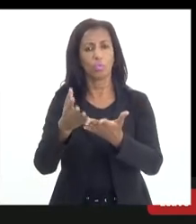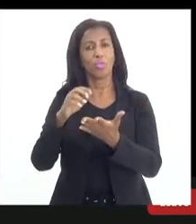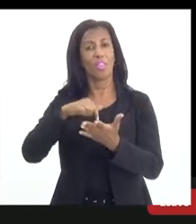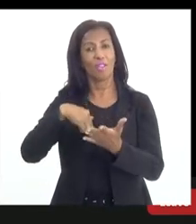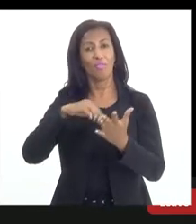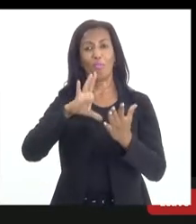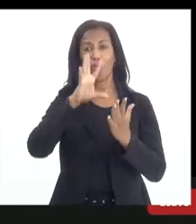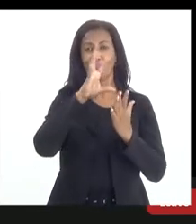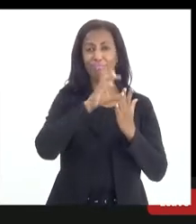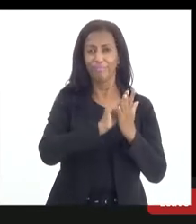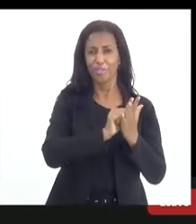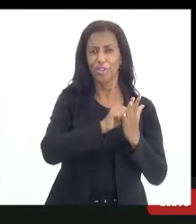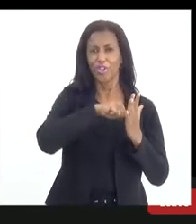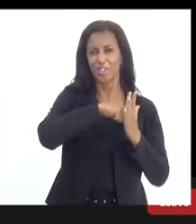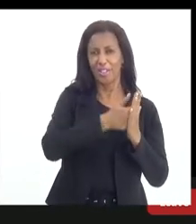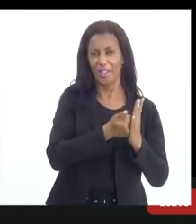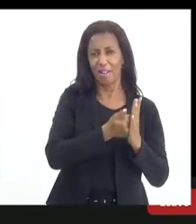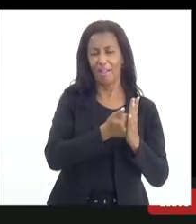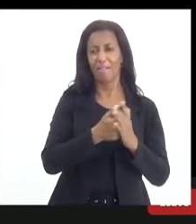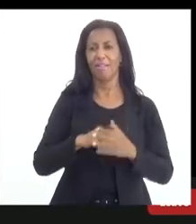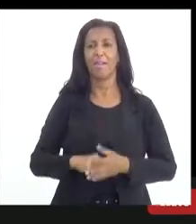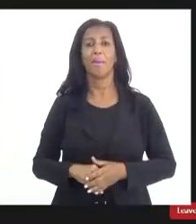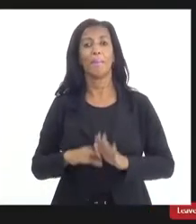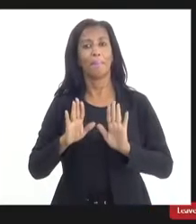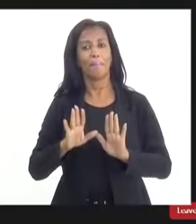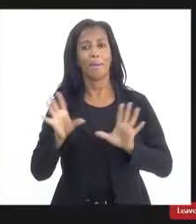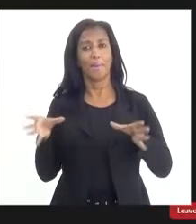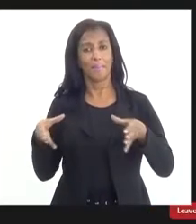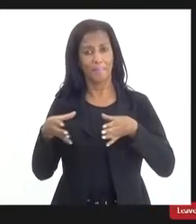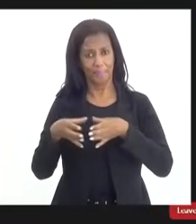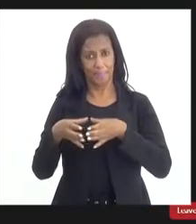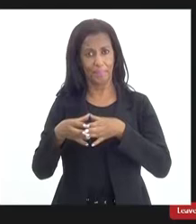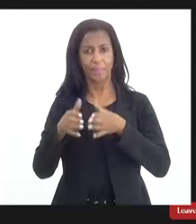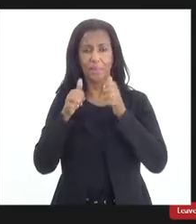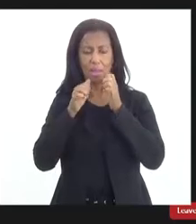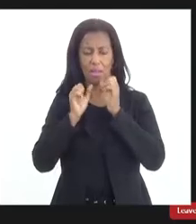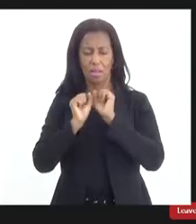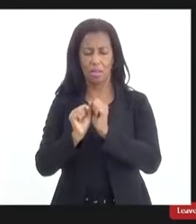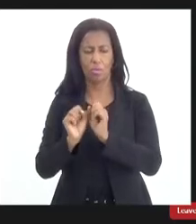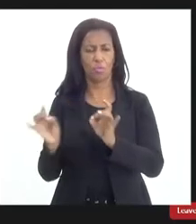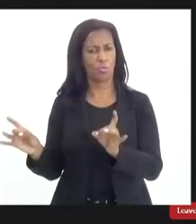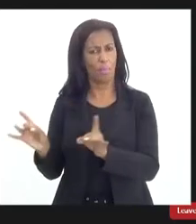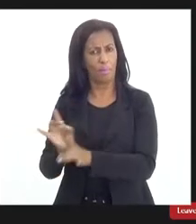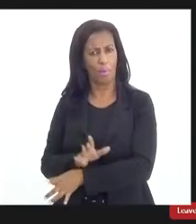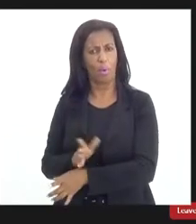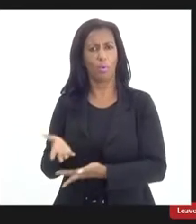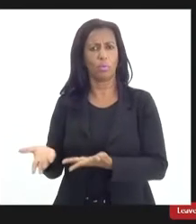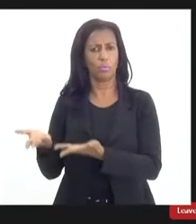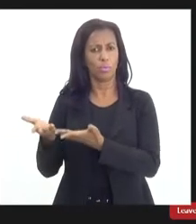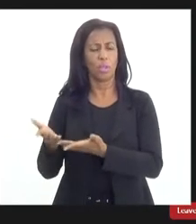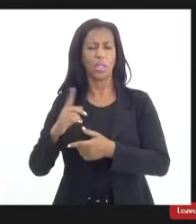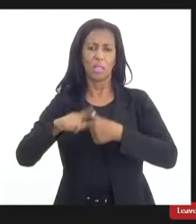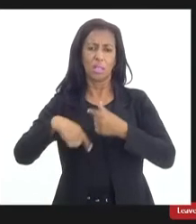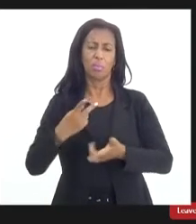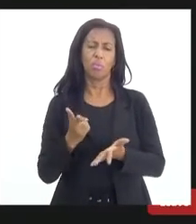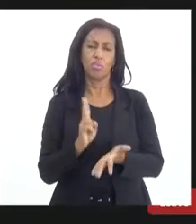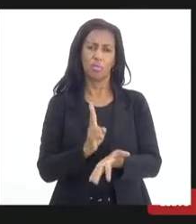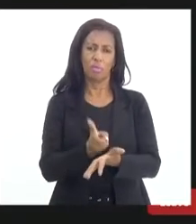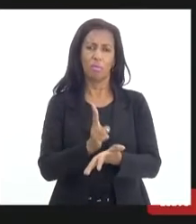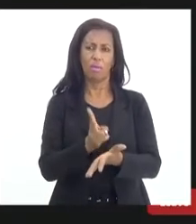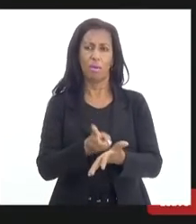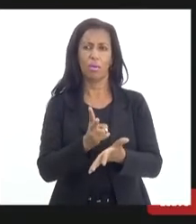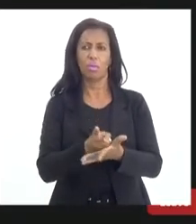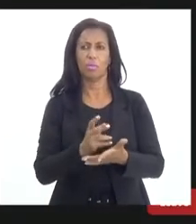e me ausentar da sessão, mas a minha equipe está aí presente e a gente, depois, dá o andamento necessário